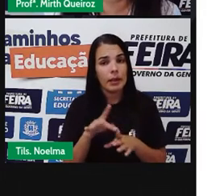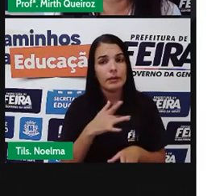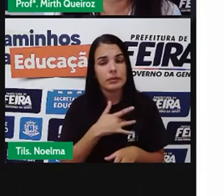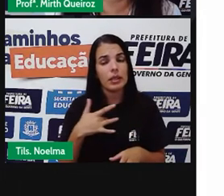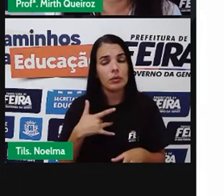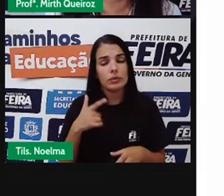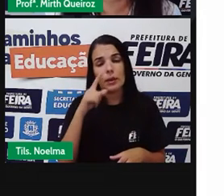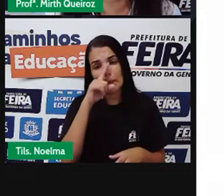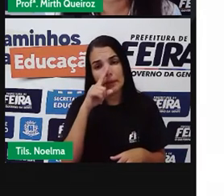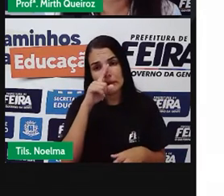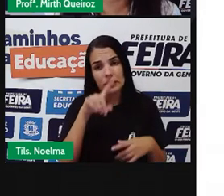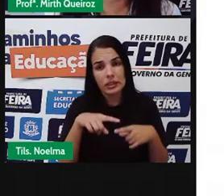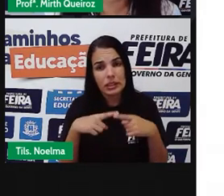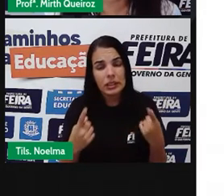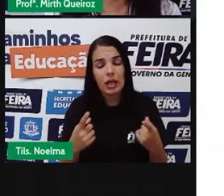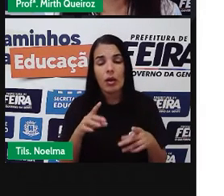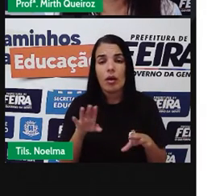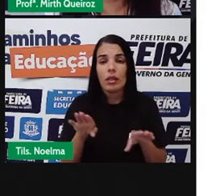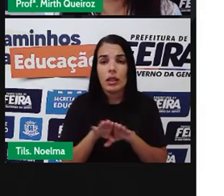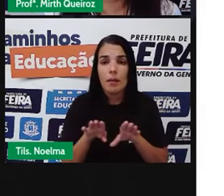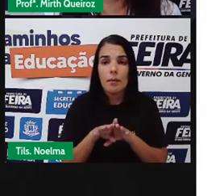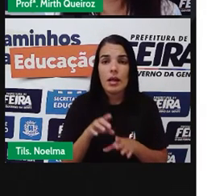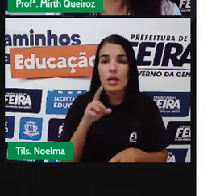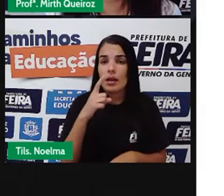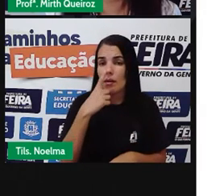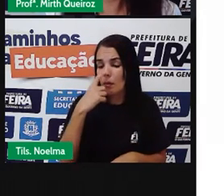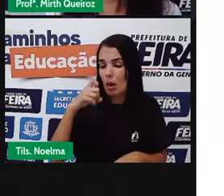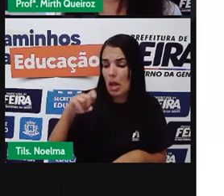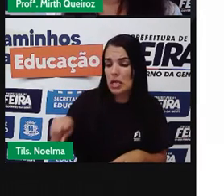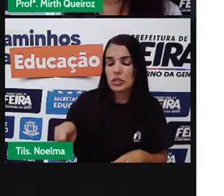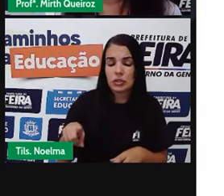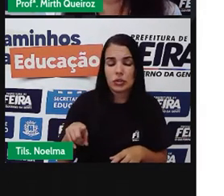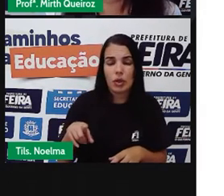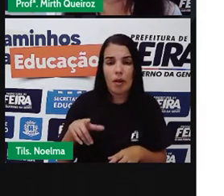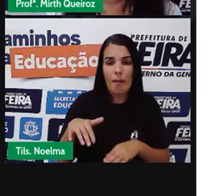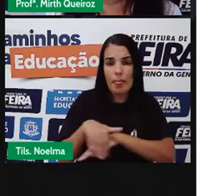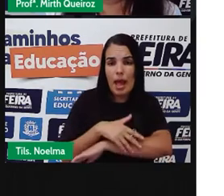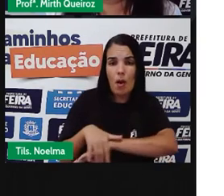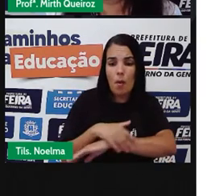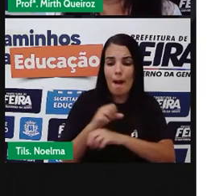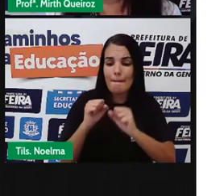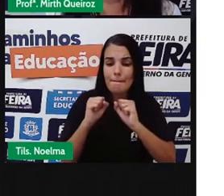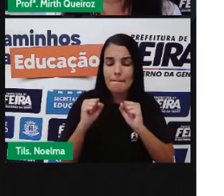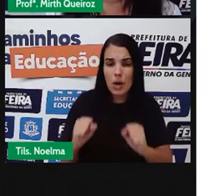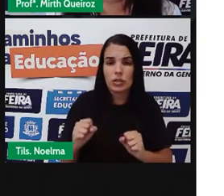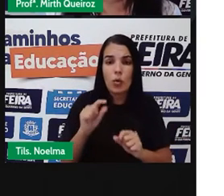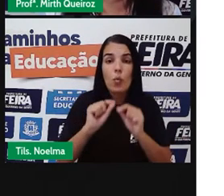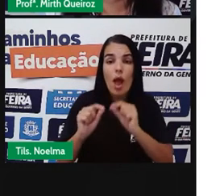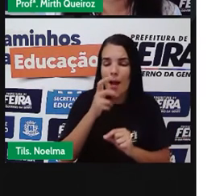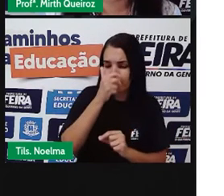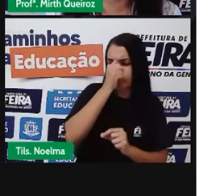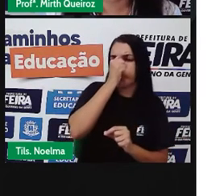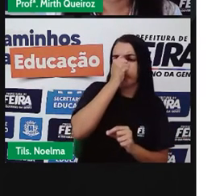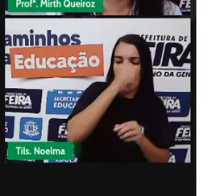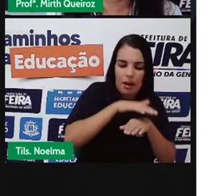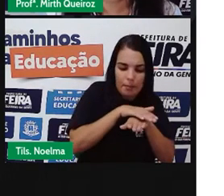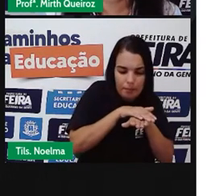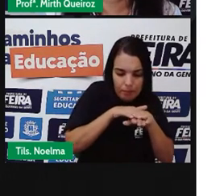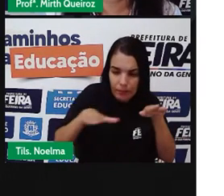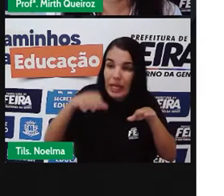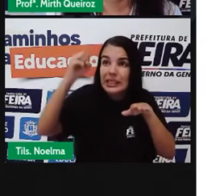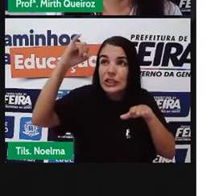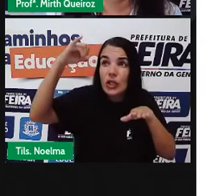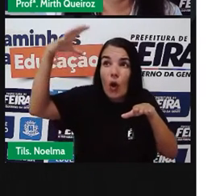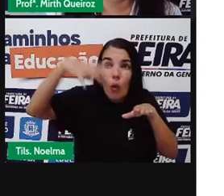disso, esses lixos que estão jogados aí nas ruas podem entupir os poeiros, né? E assim, a